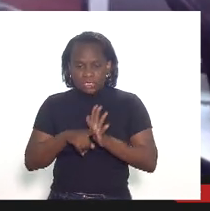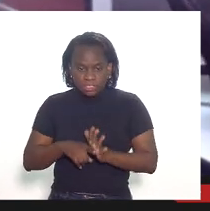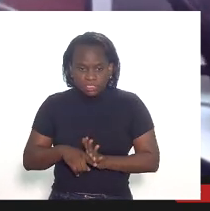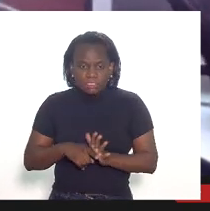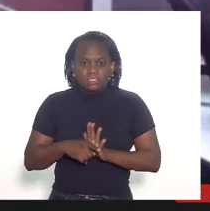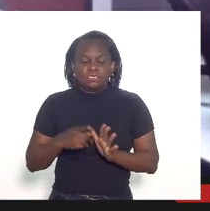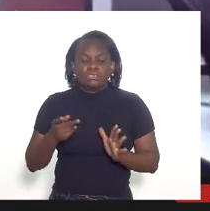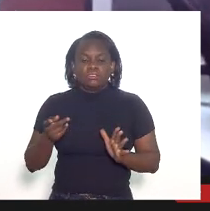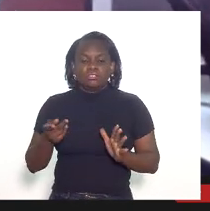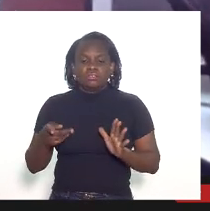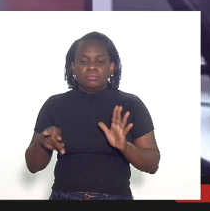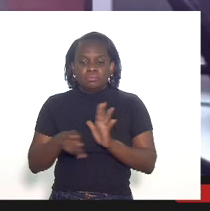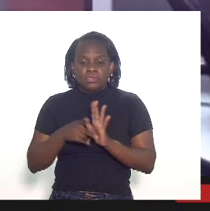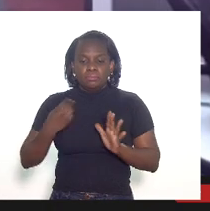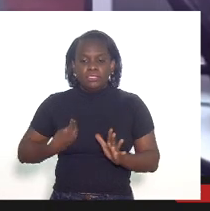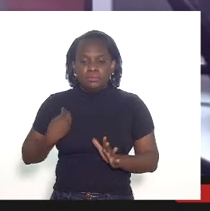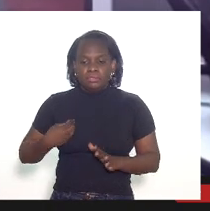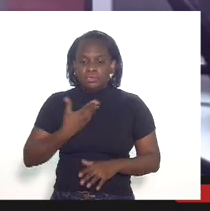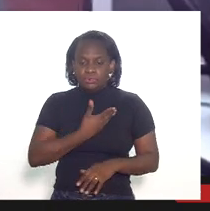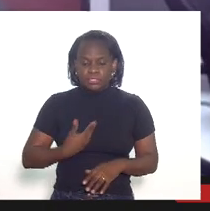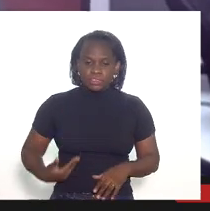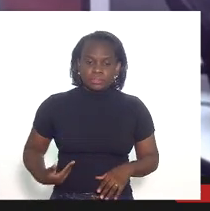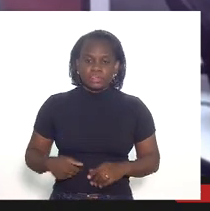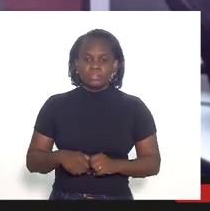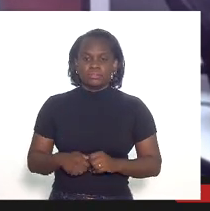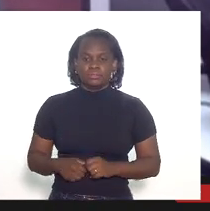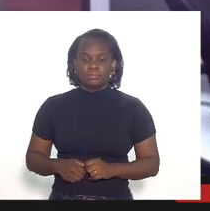das participações governamentais